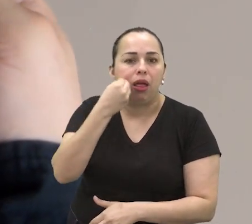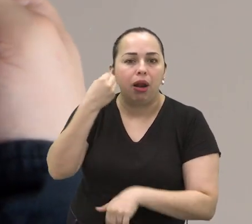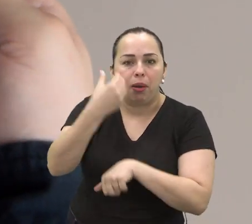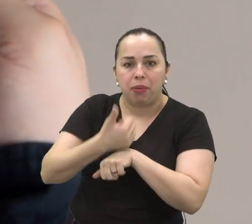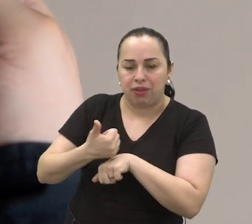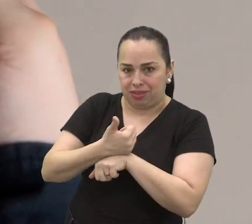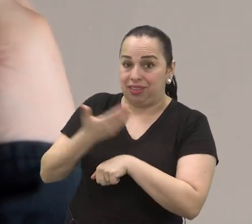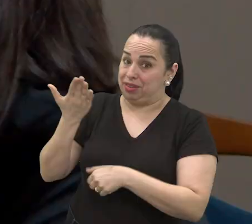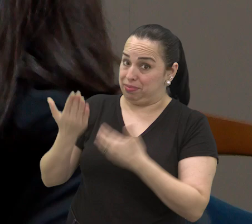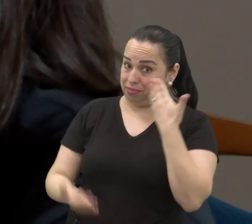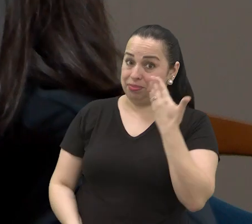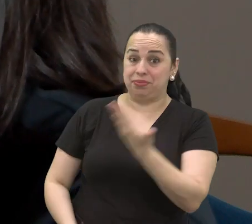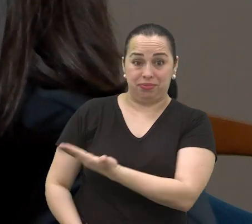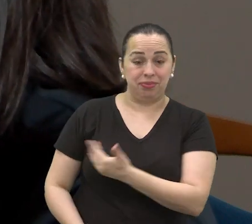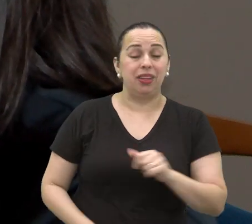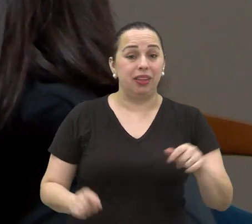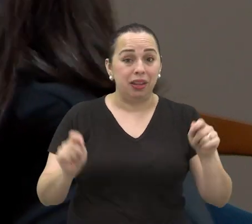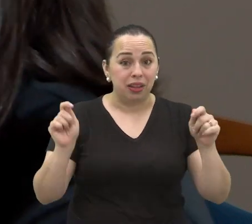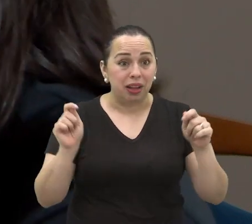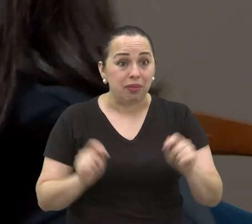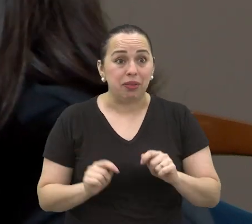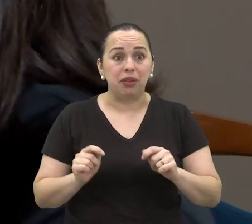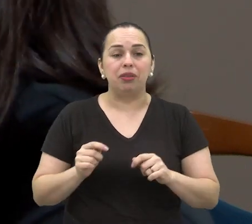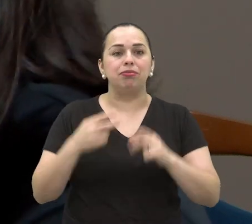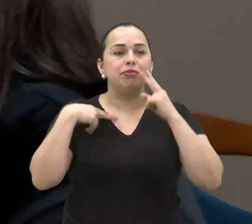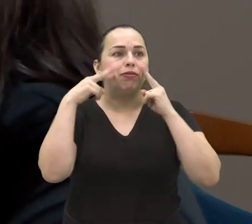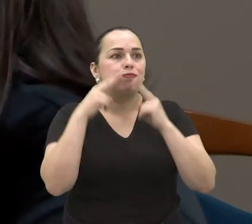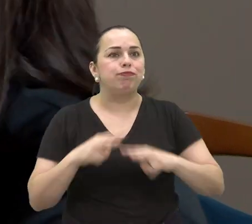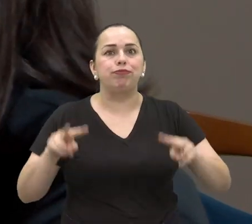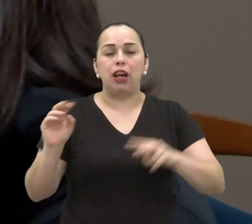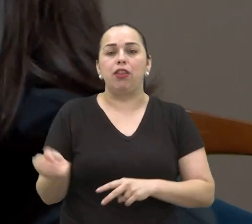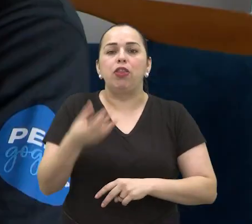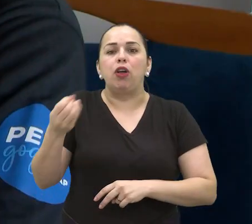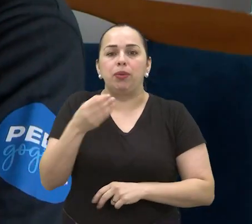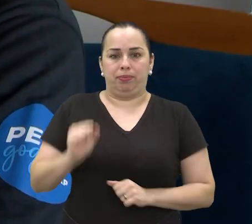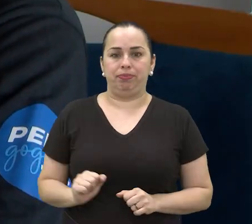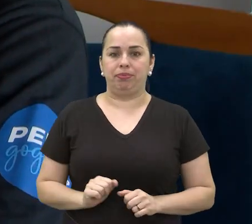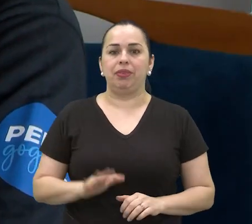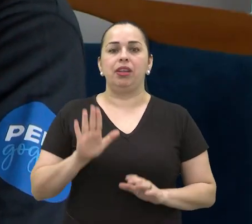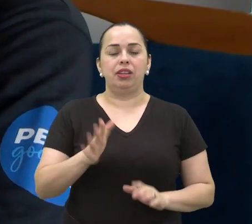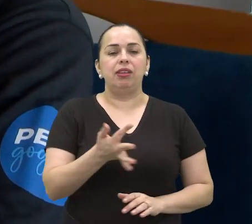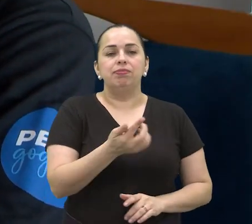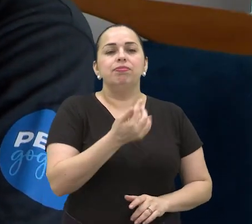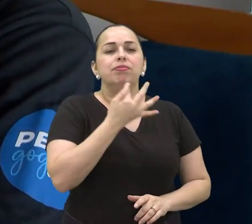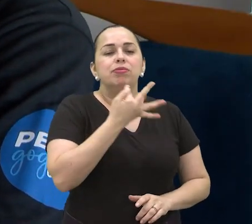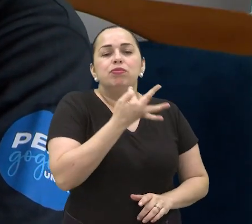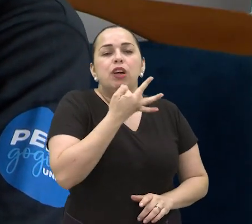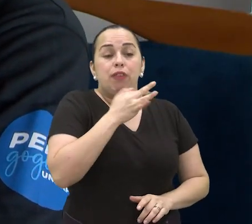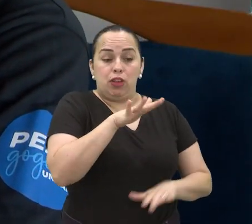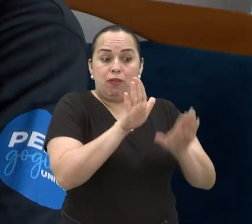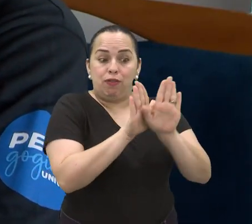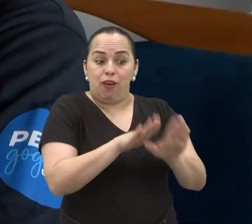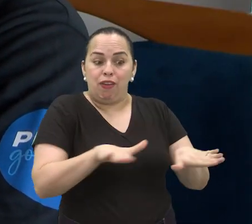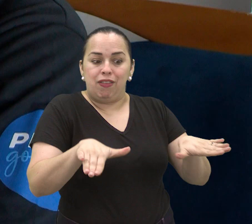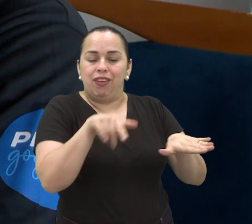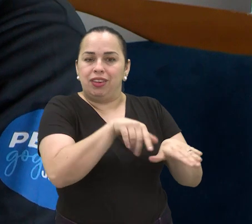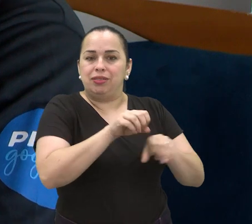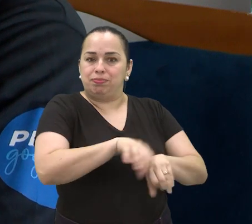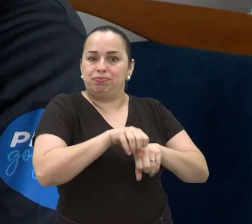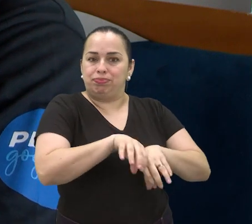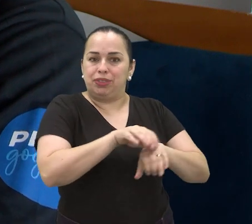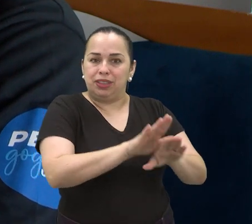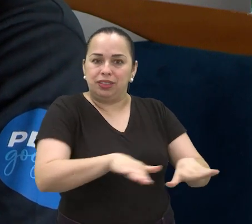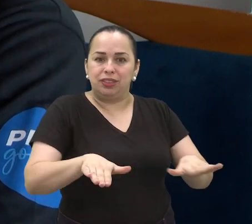experiências profissionais da Maria Clara também permitem uma nova visão. Eu já tenho a preferência pela educação infantil,